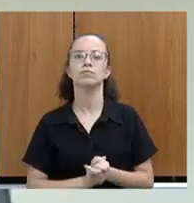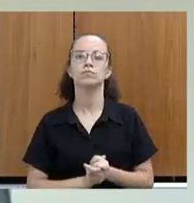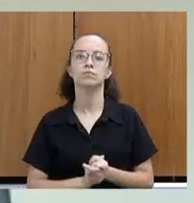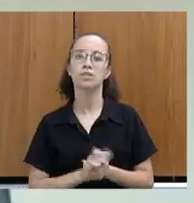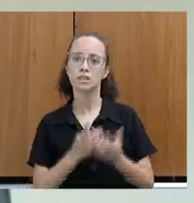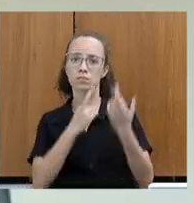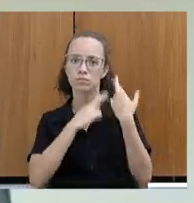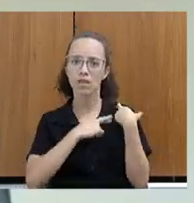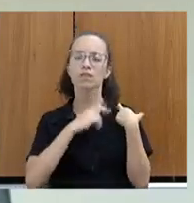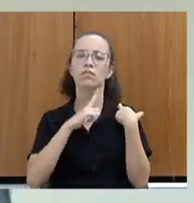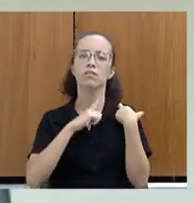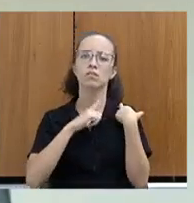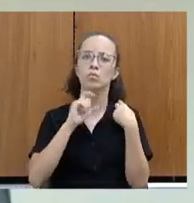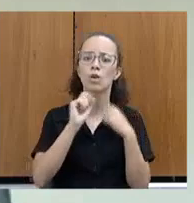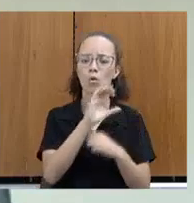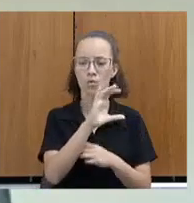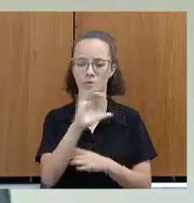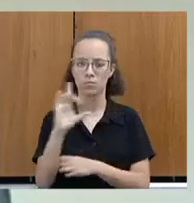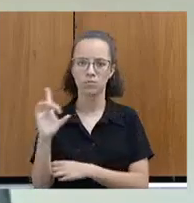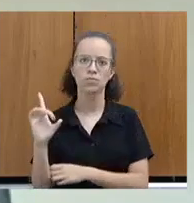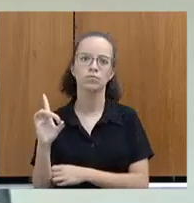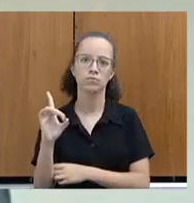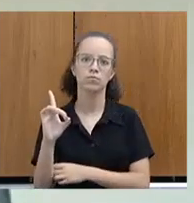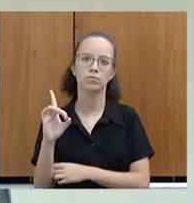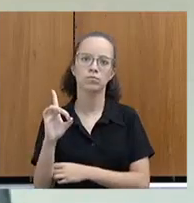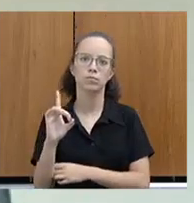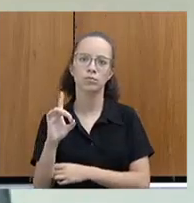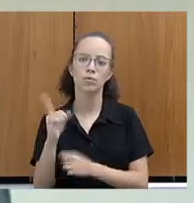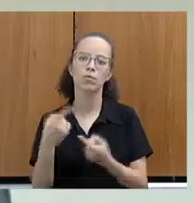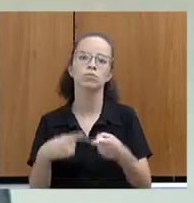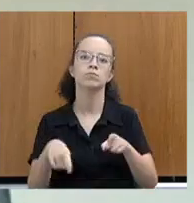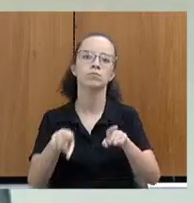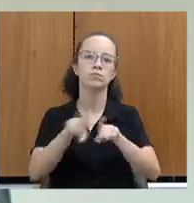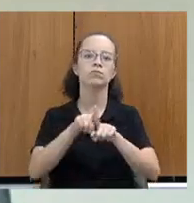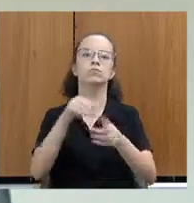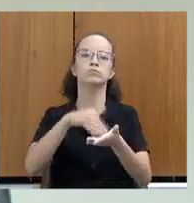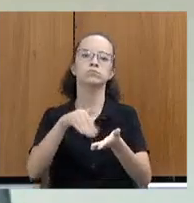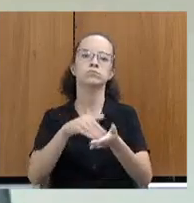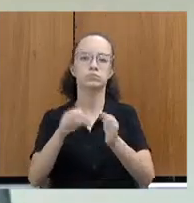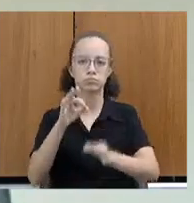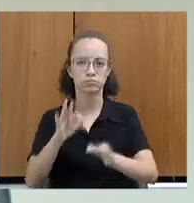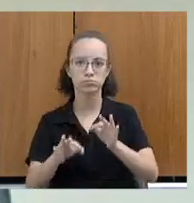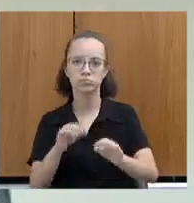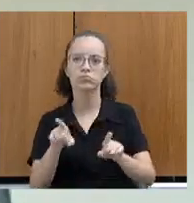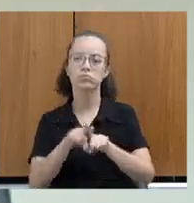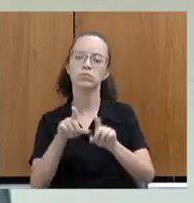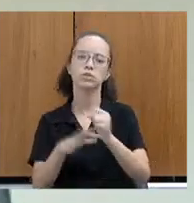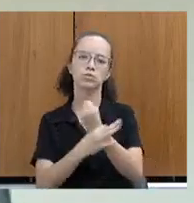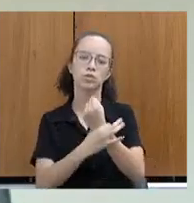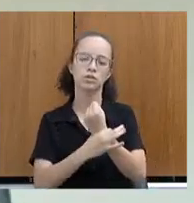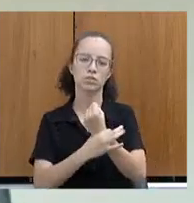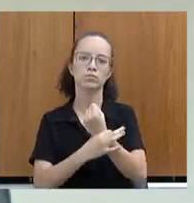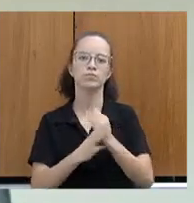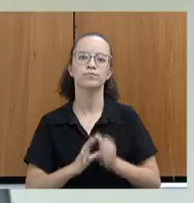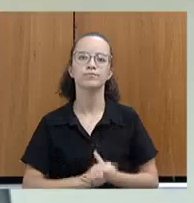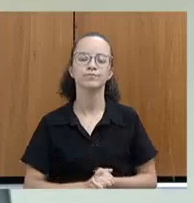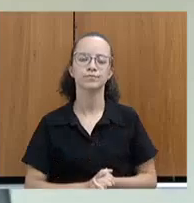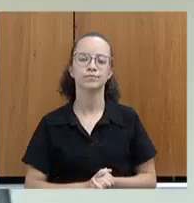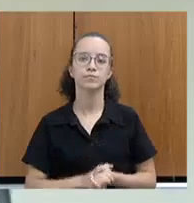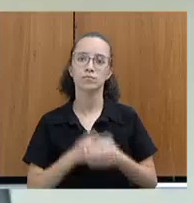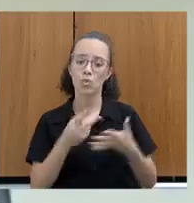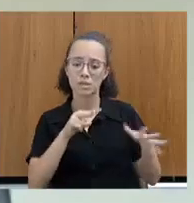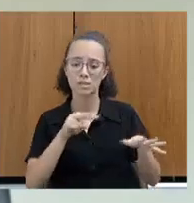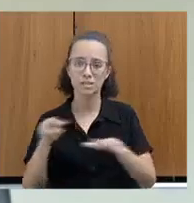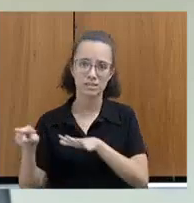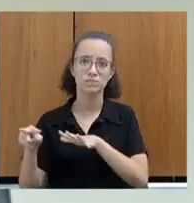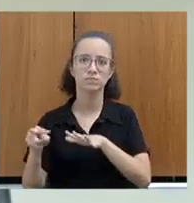responsabiliza por coordenar a ação junto à Secretaria de Estado de Justiça e de Segurança Pública. Pois bem, essa semana